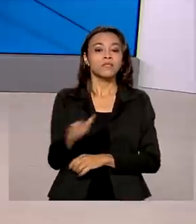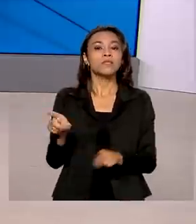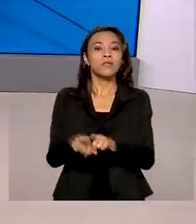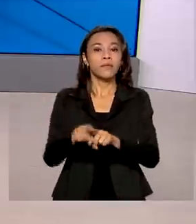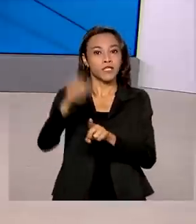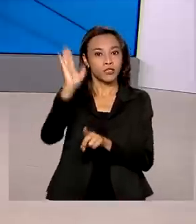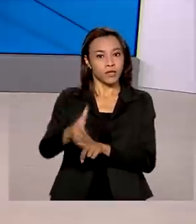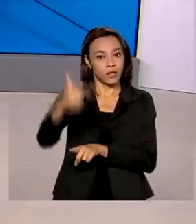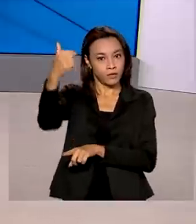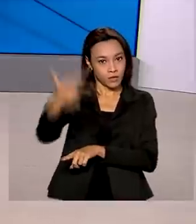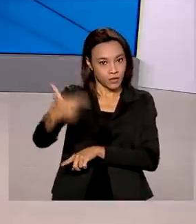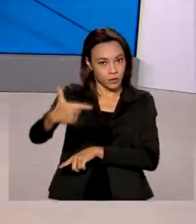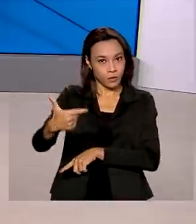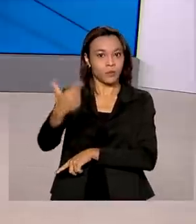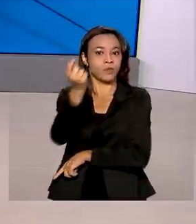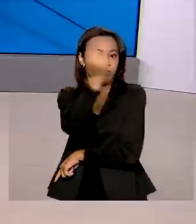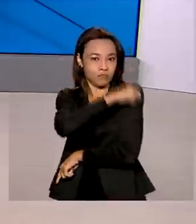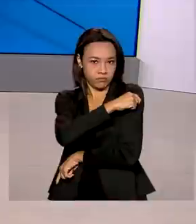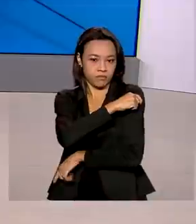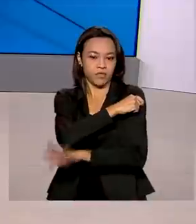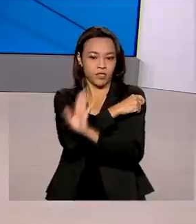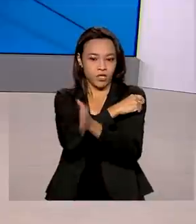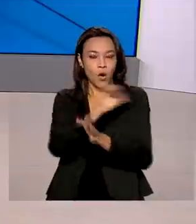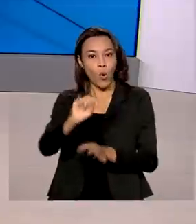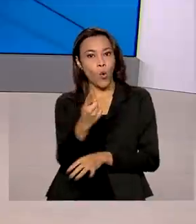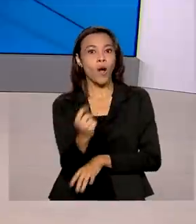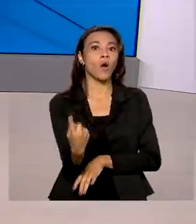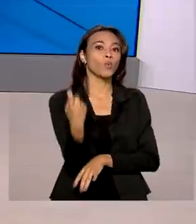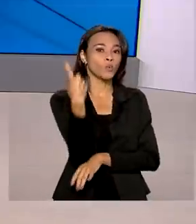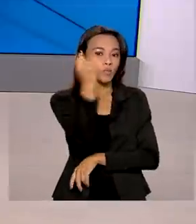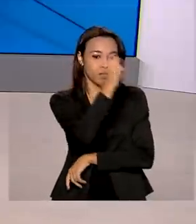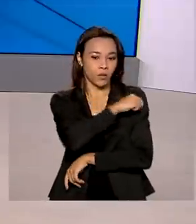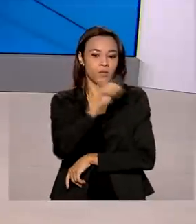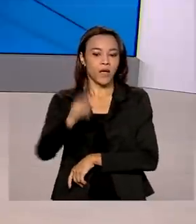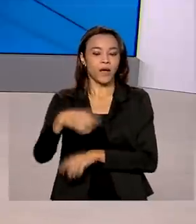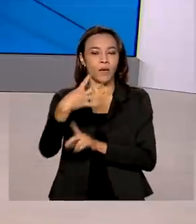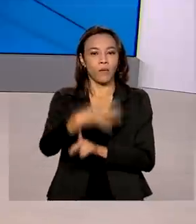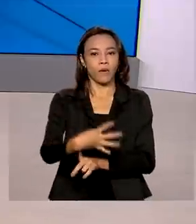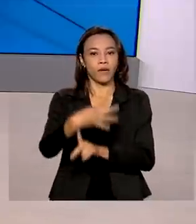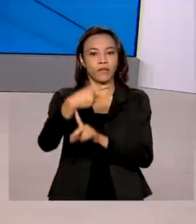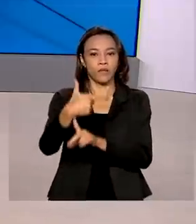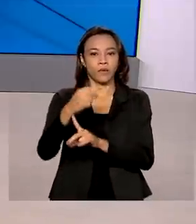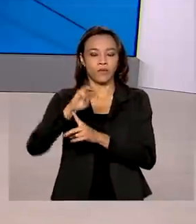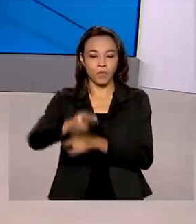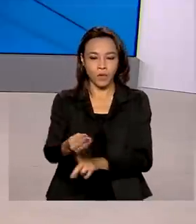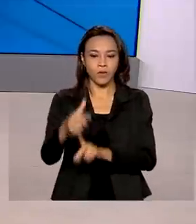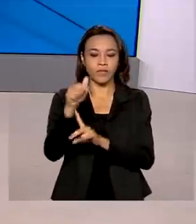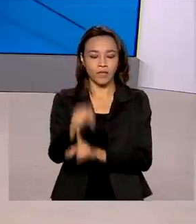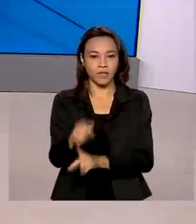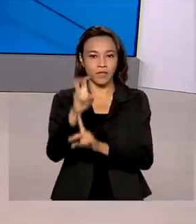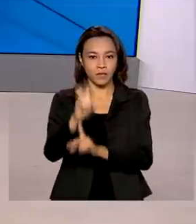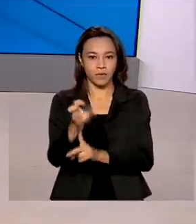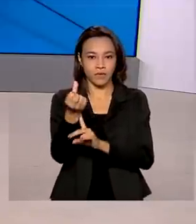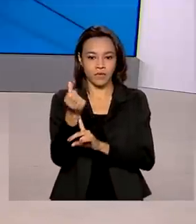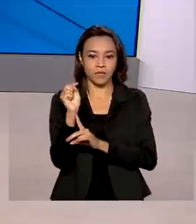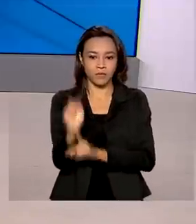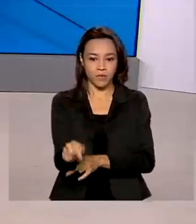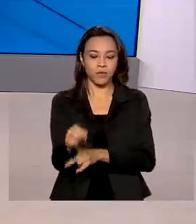tomaram aí as duas doses da vacina ou a dose única é de 42.756